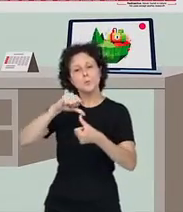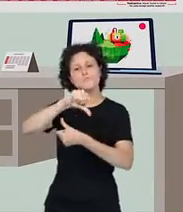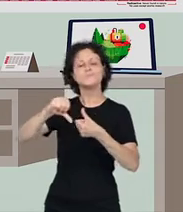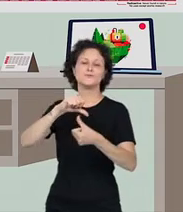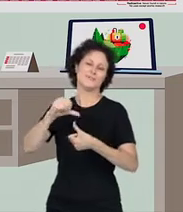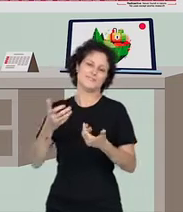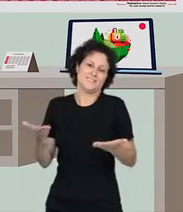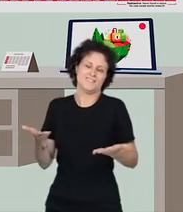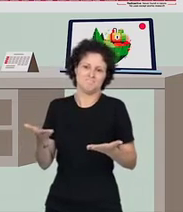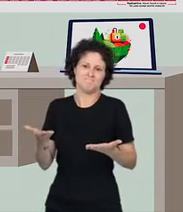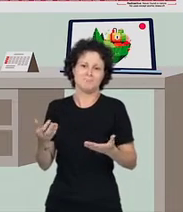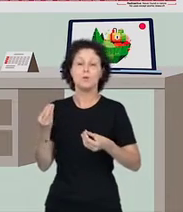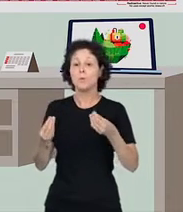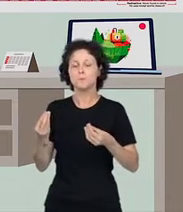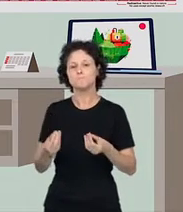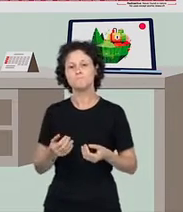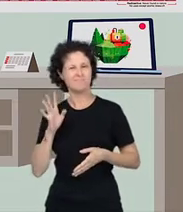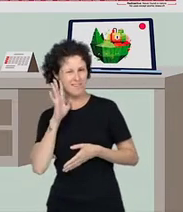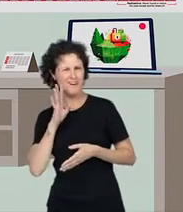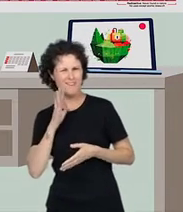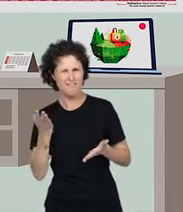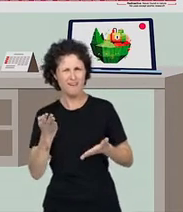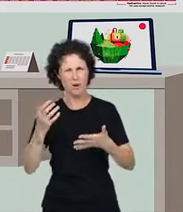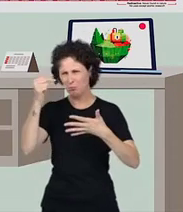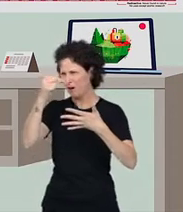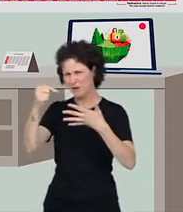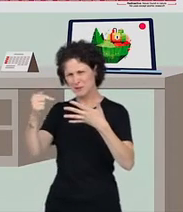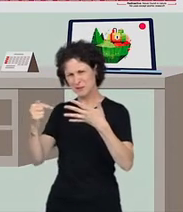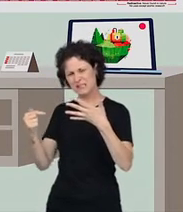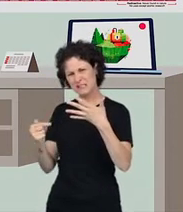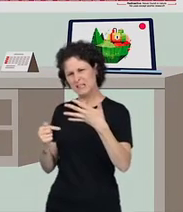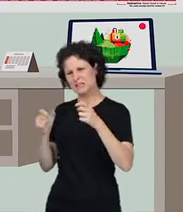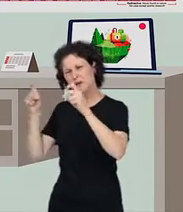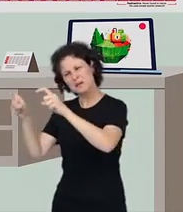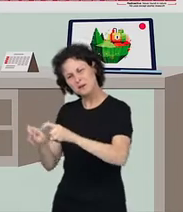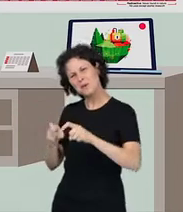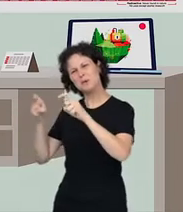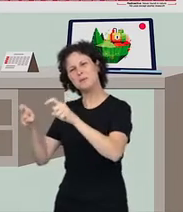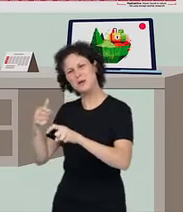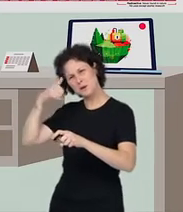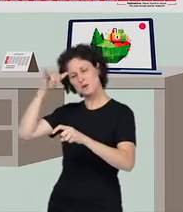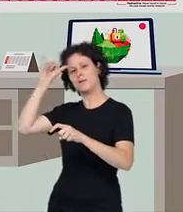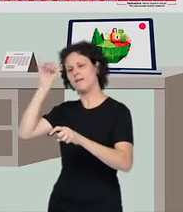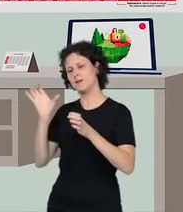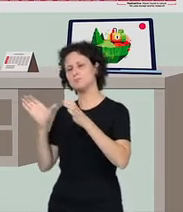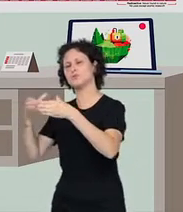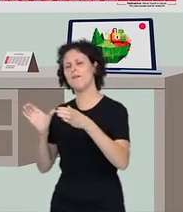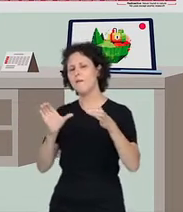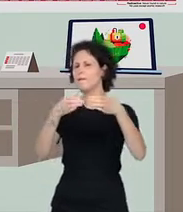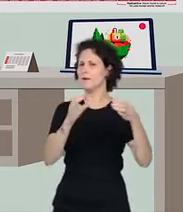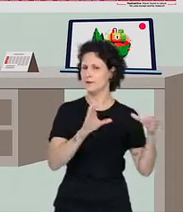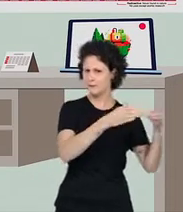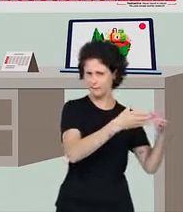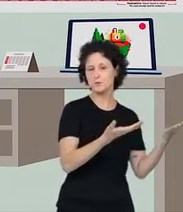de alguns alimentos e um pouco mais sobre a agricultura. Bem legal conhecer de onde vem alguns alimentos que consumimos, não